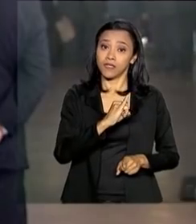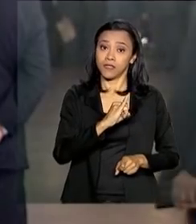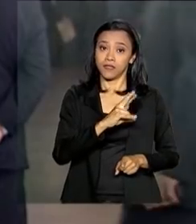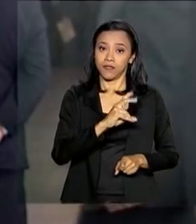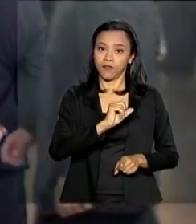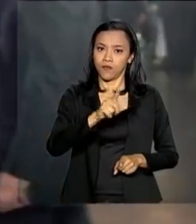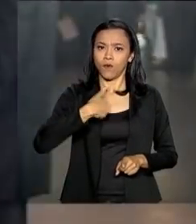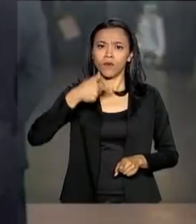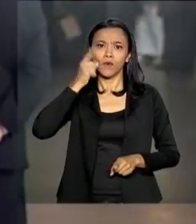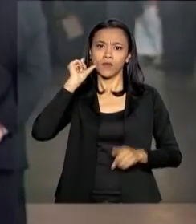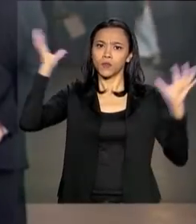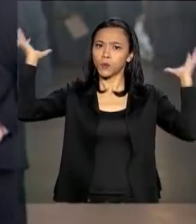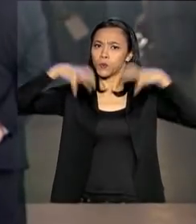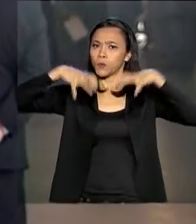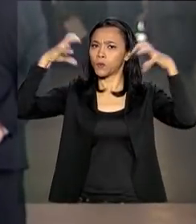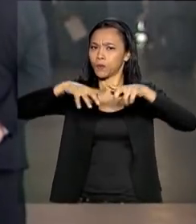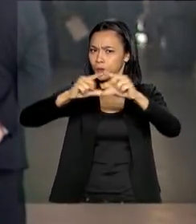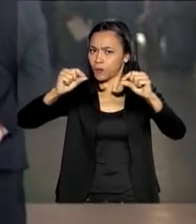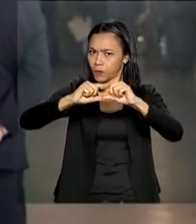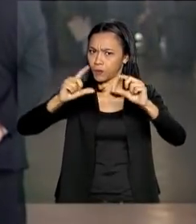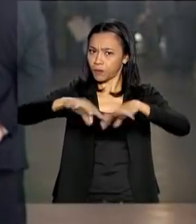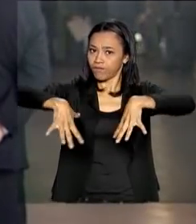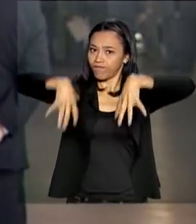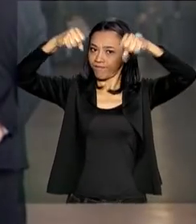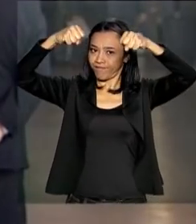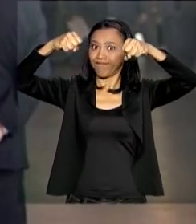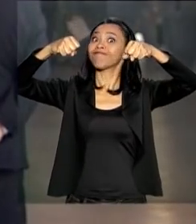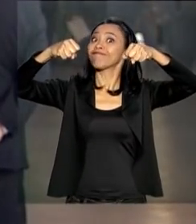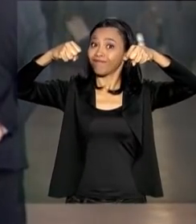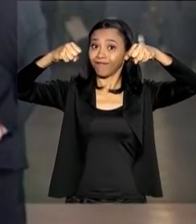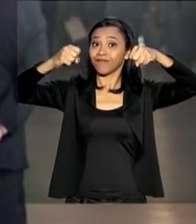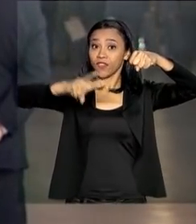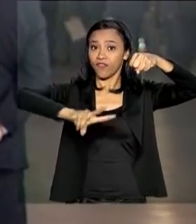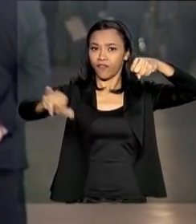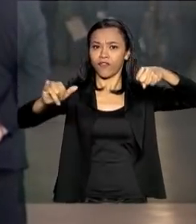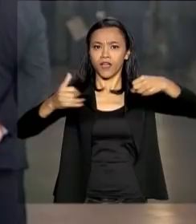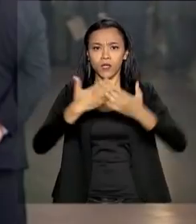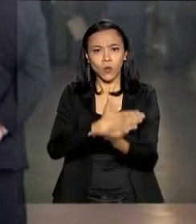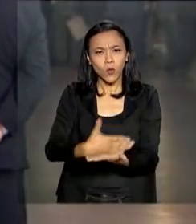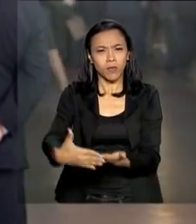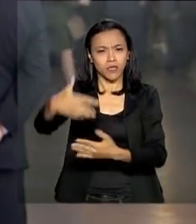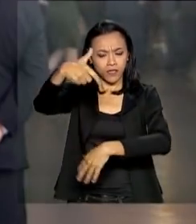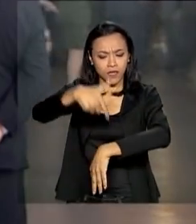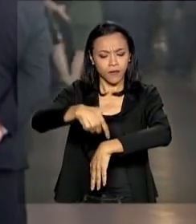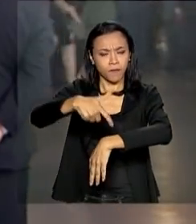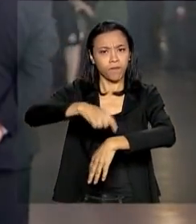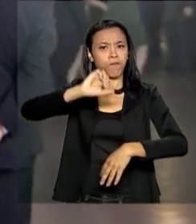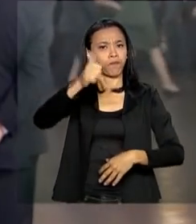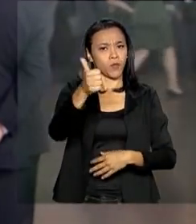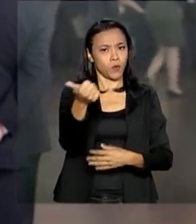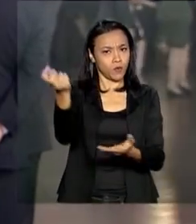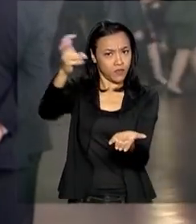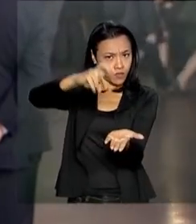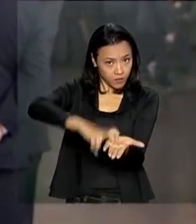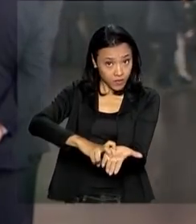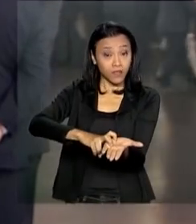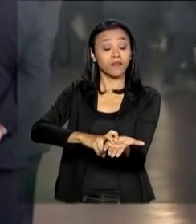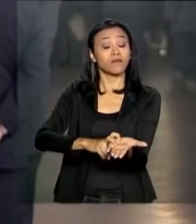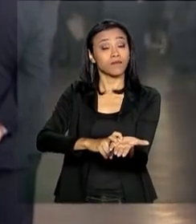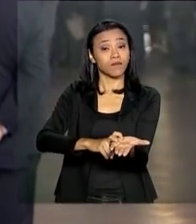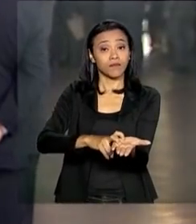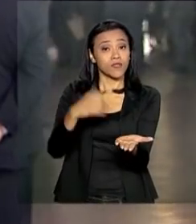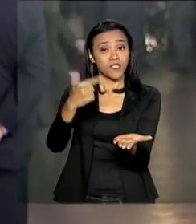Brasília deu uma trégua agora de manhã. Então a cerimônia deve começar pontualmente às 11 horas da manhã e sem